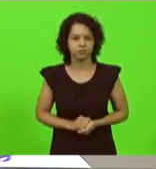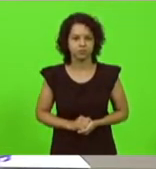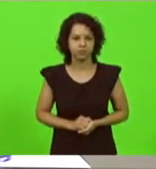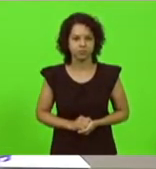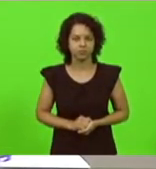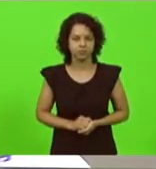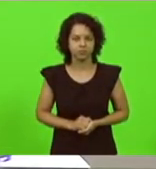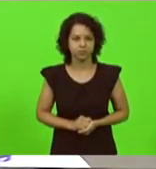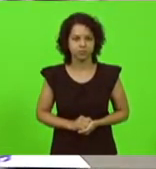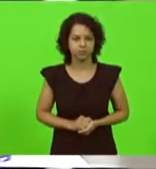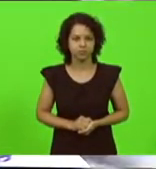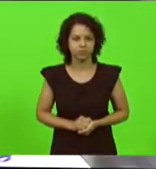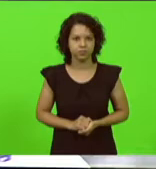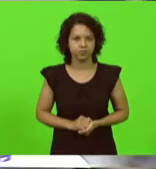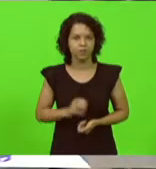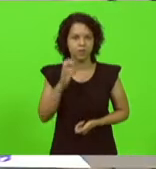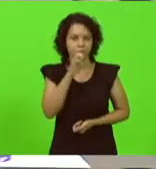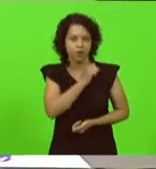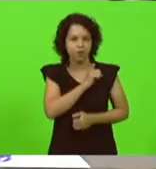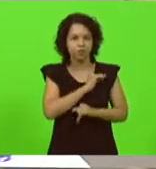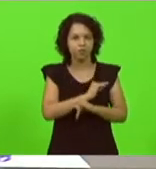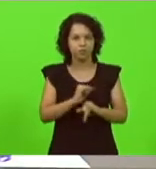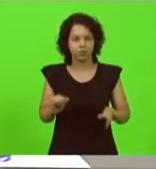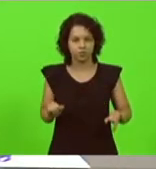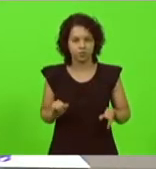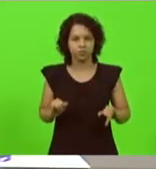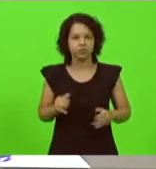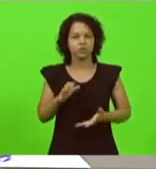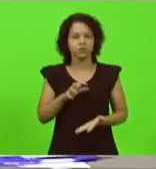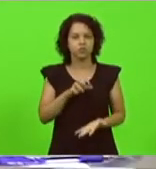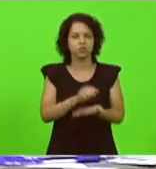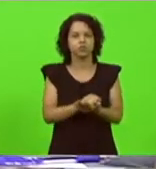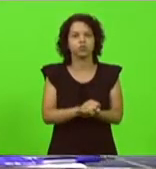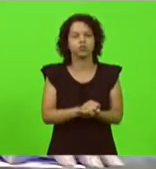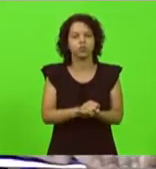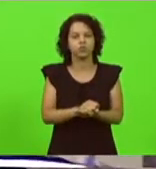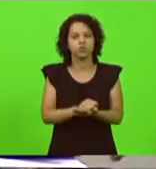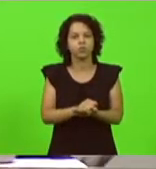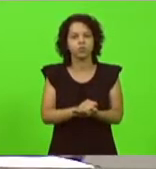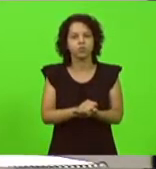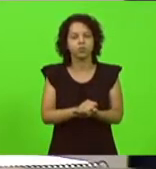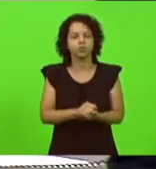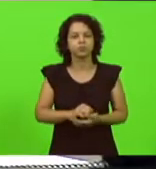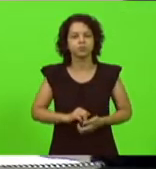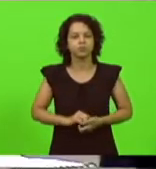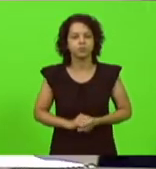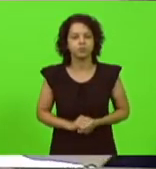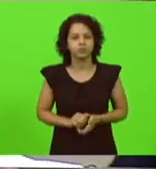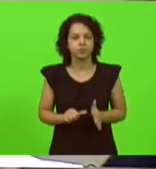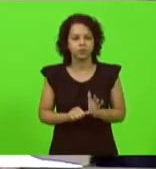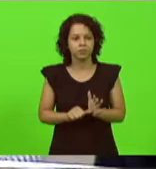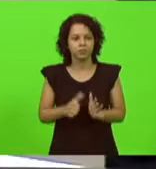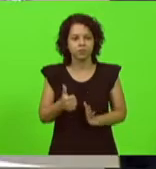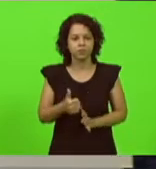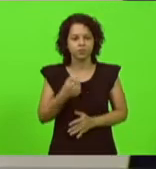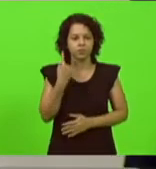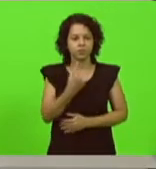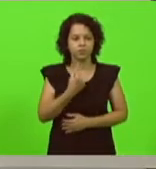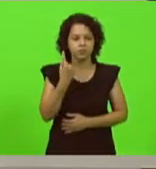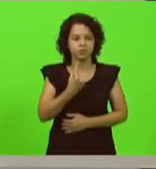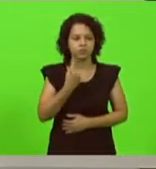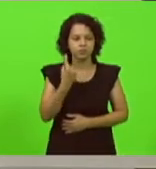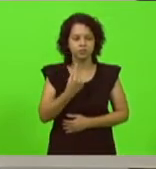em breves comunicações escrito para falar em primeiro lugar o deputado